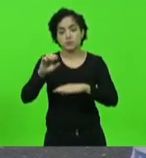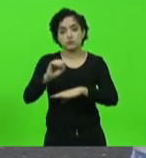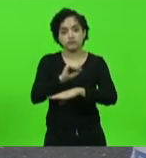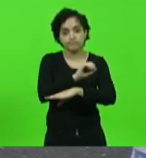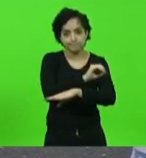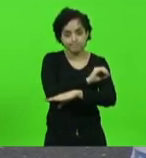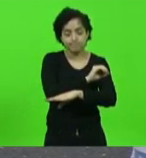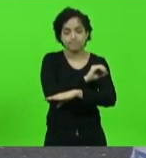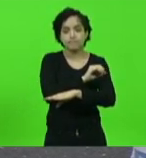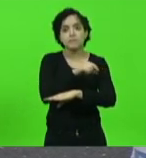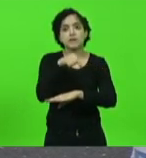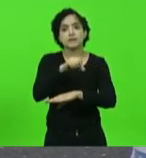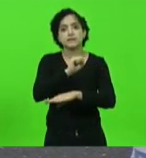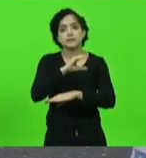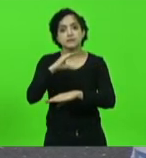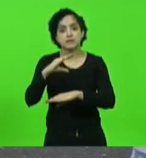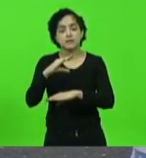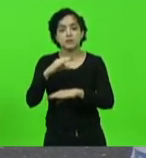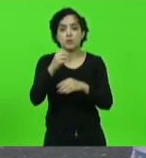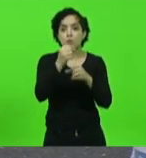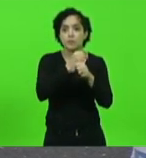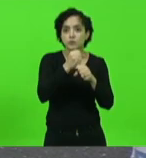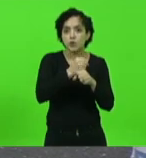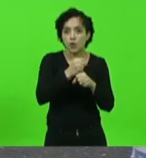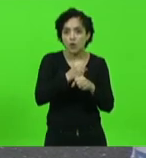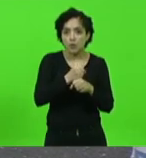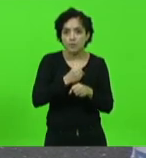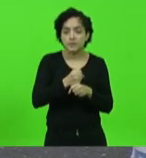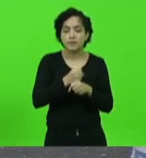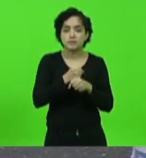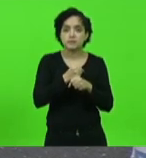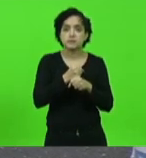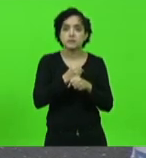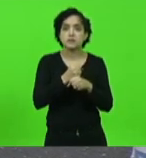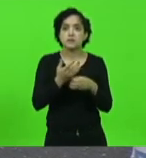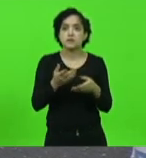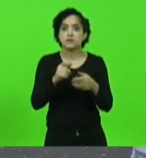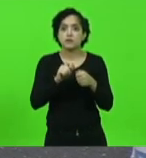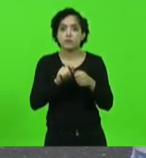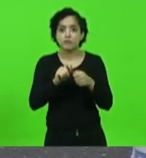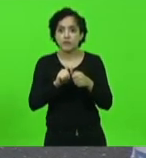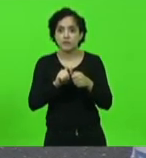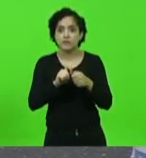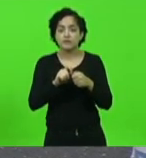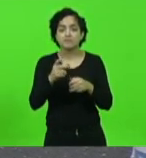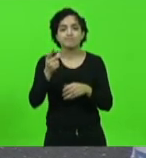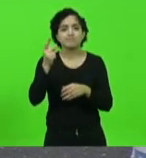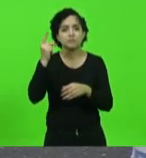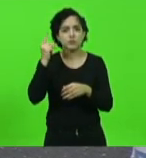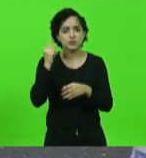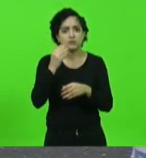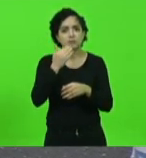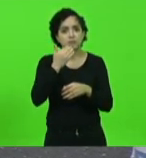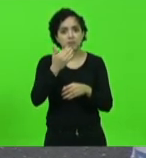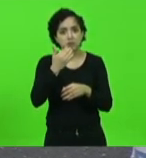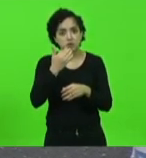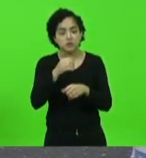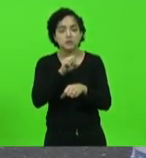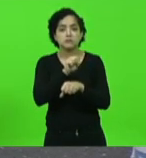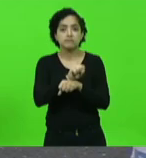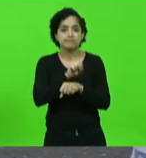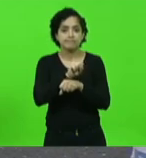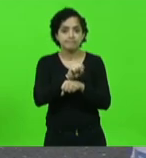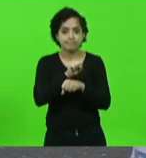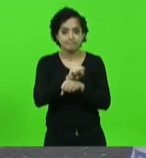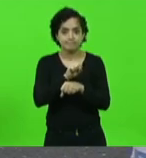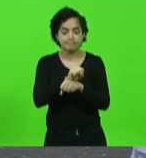Catarina e uma das obras que é há muito tempo aguardada por aquela